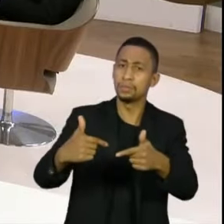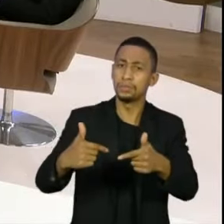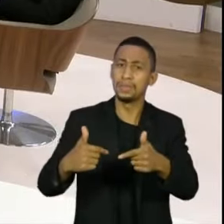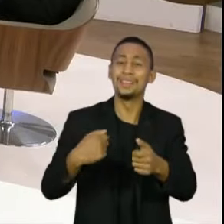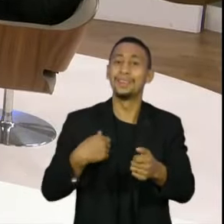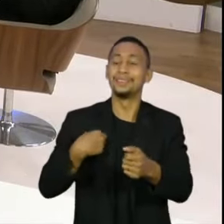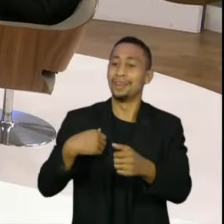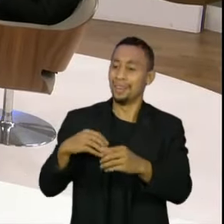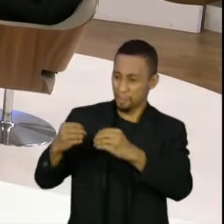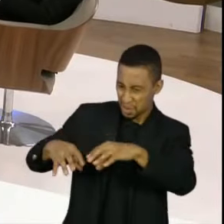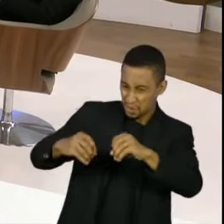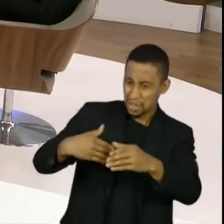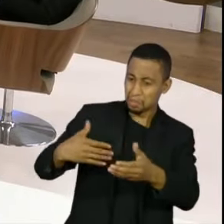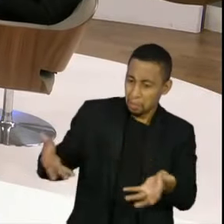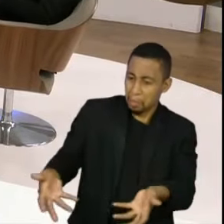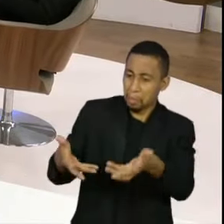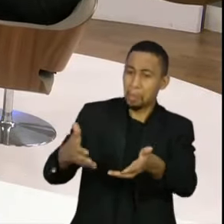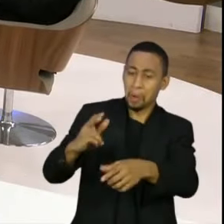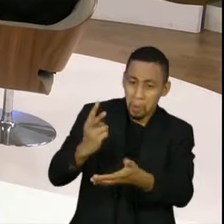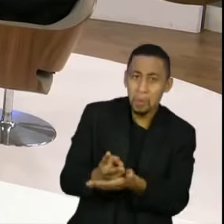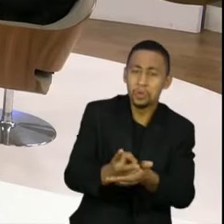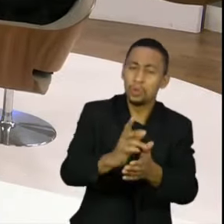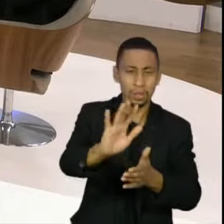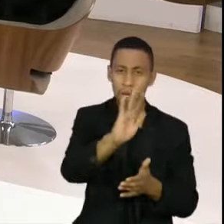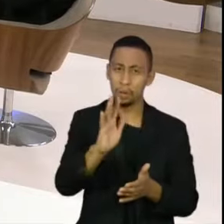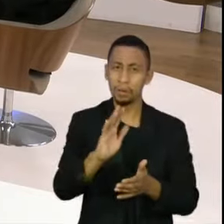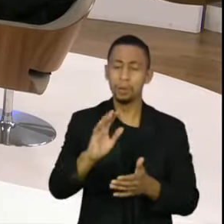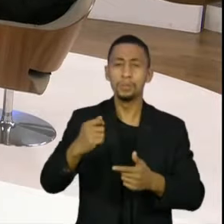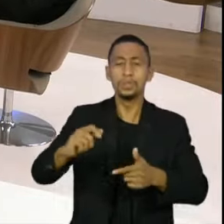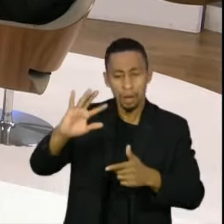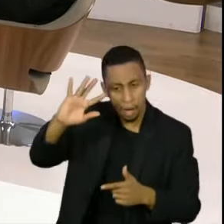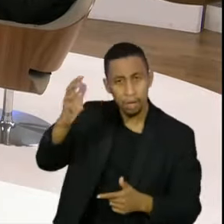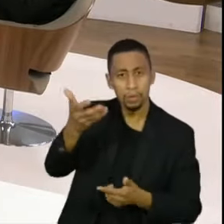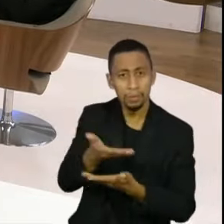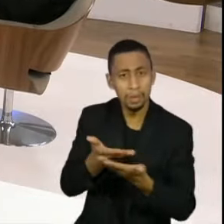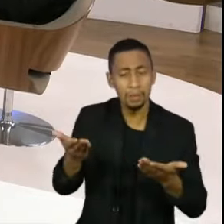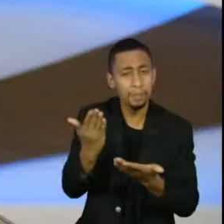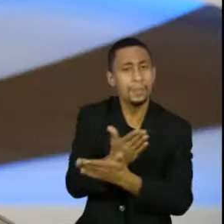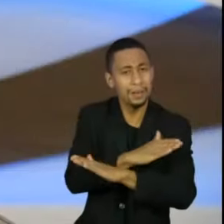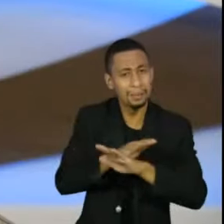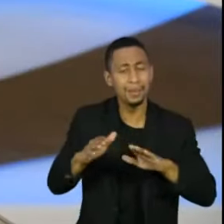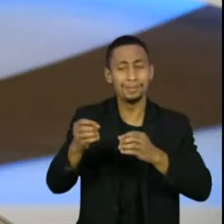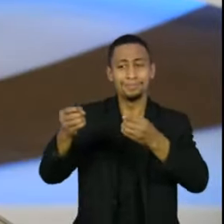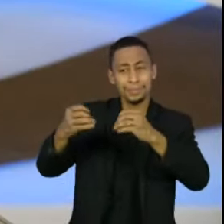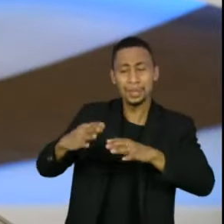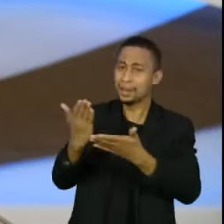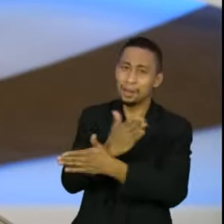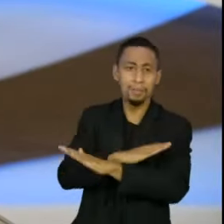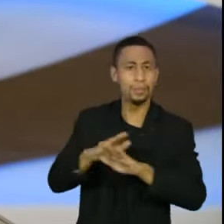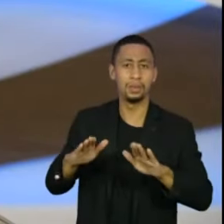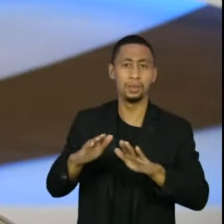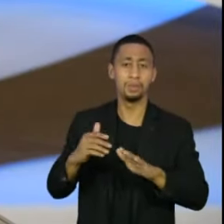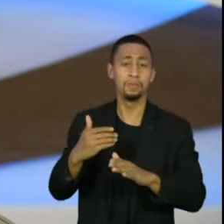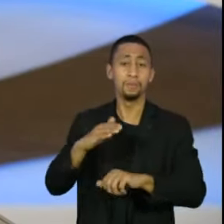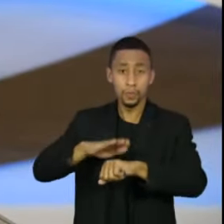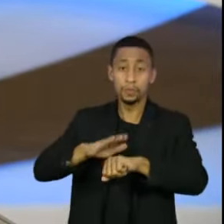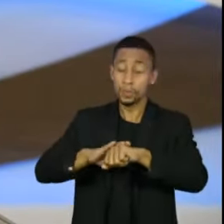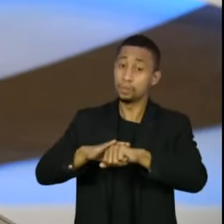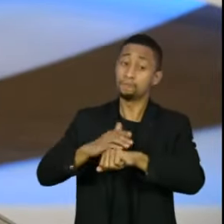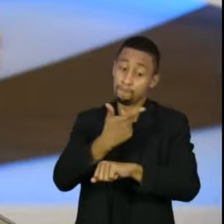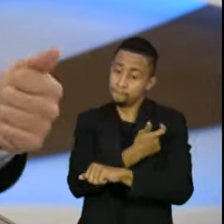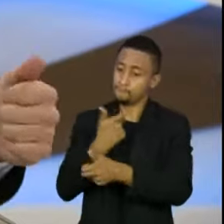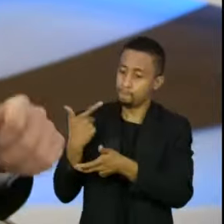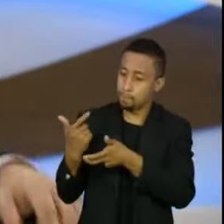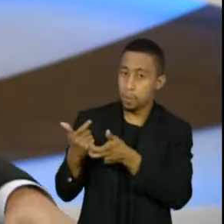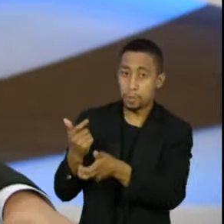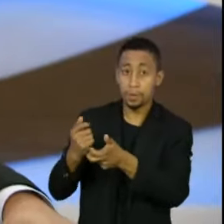fogueira, jogar água na fervura para poder a gente acalmar e ter racionalidade nas políticas públicas que nós precisamos implementar para vacinar a